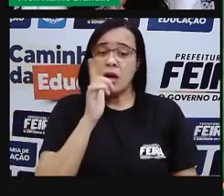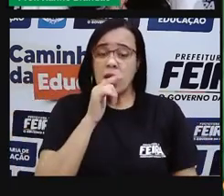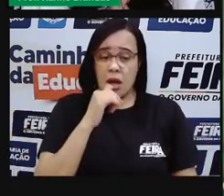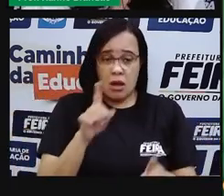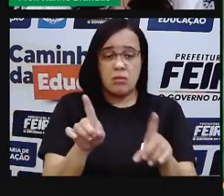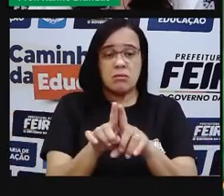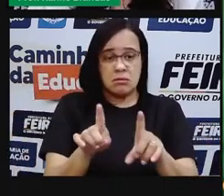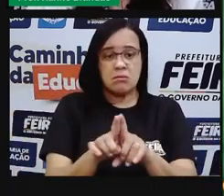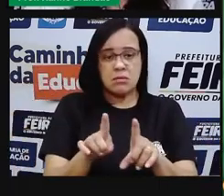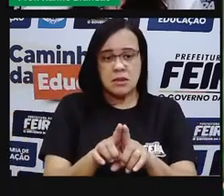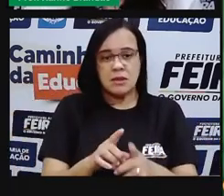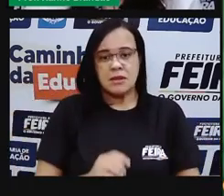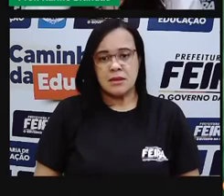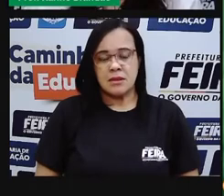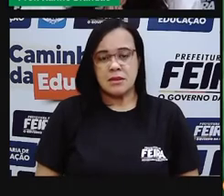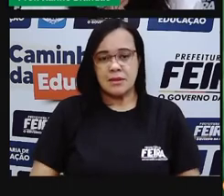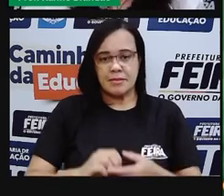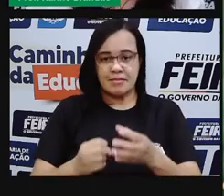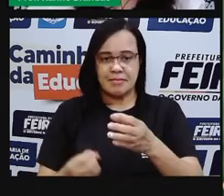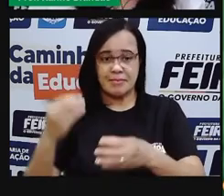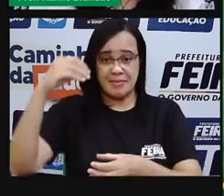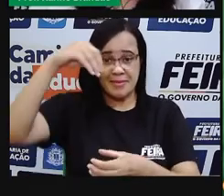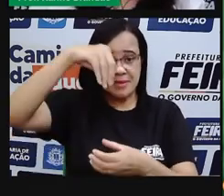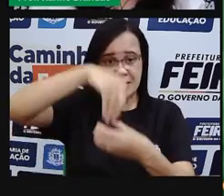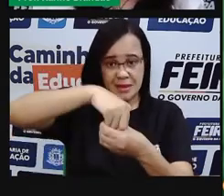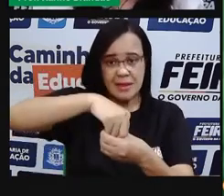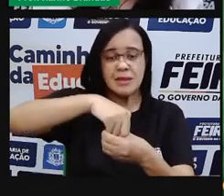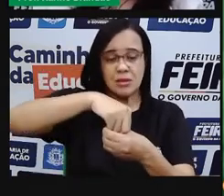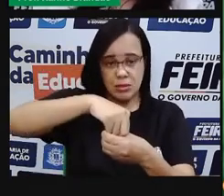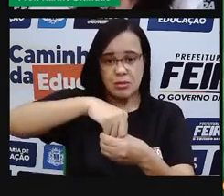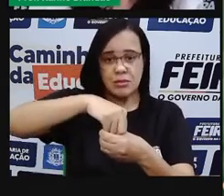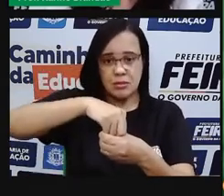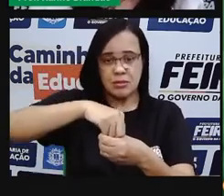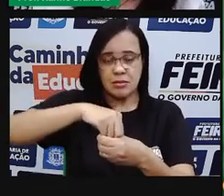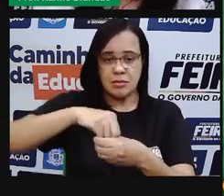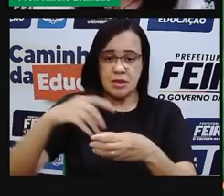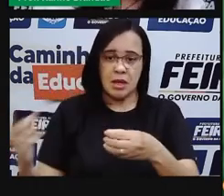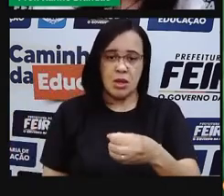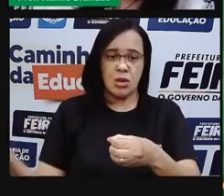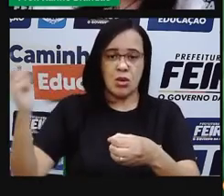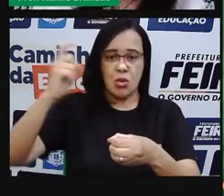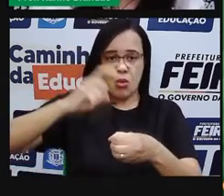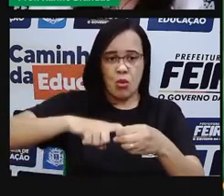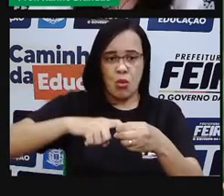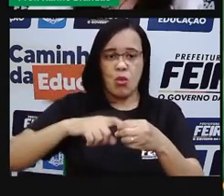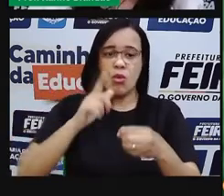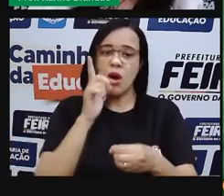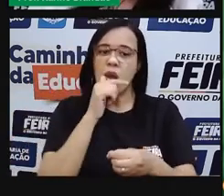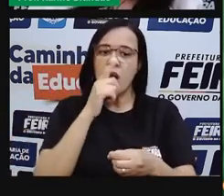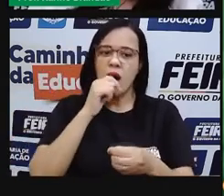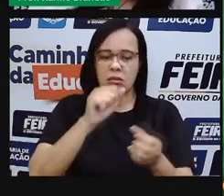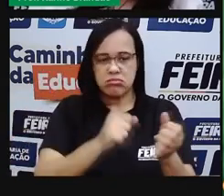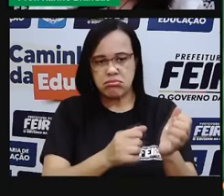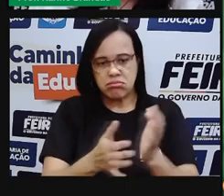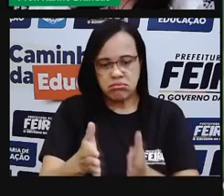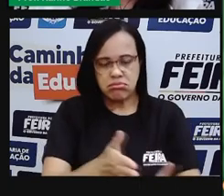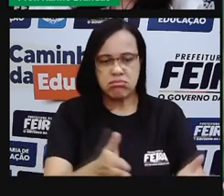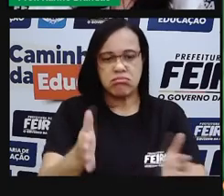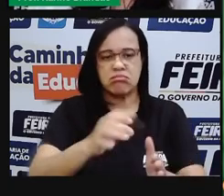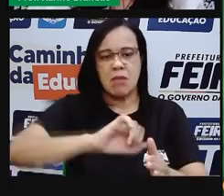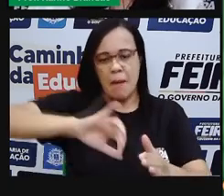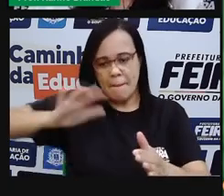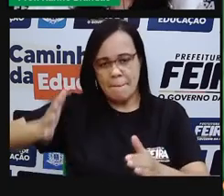então, da infiltração, ela é quem vai repor a água dos nossos rios, dos nossos